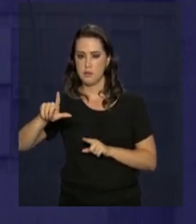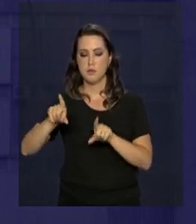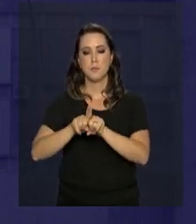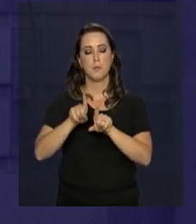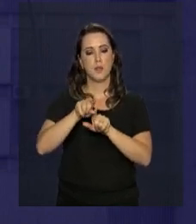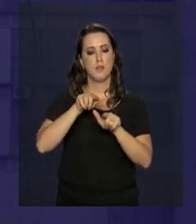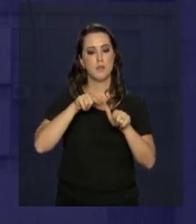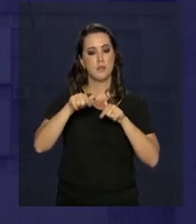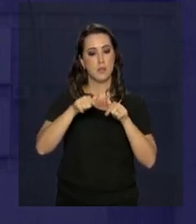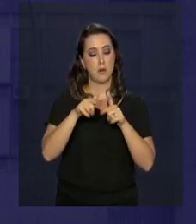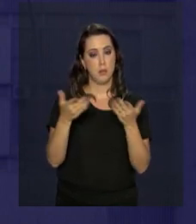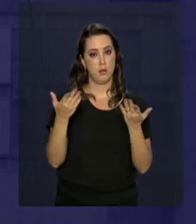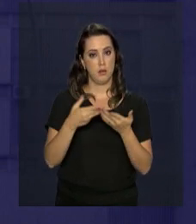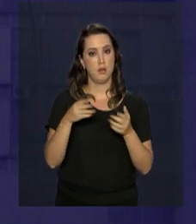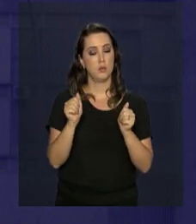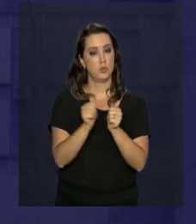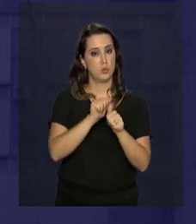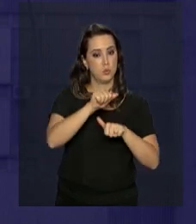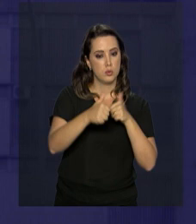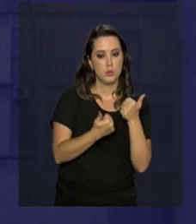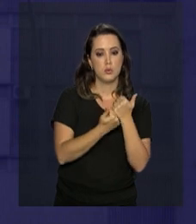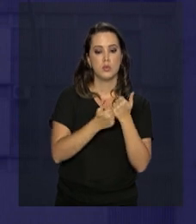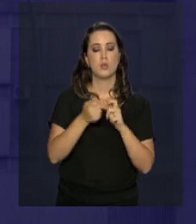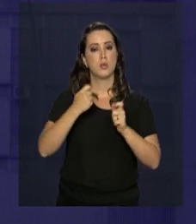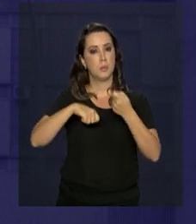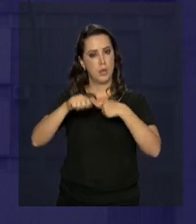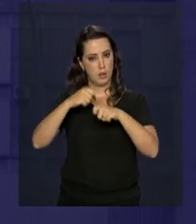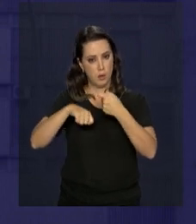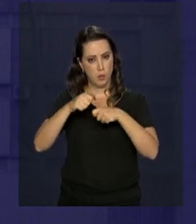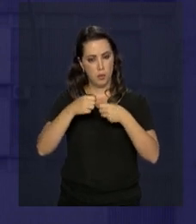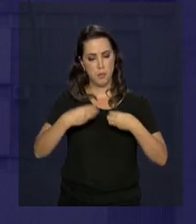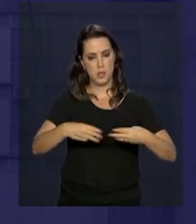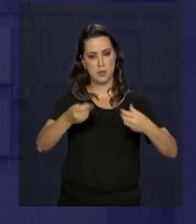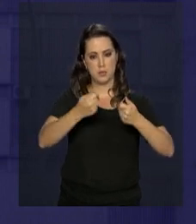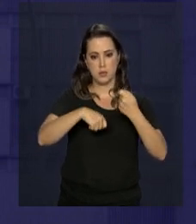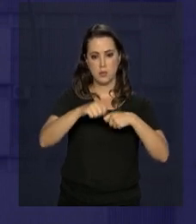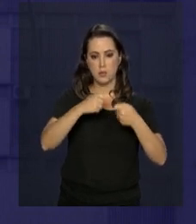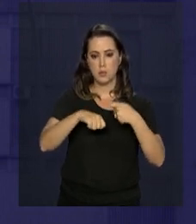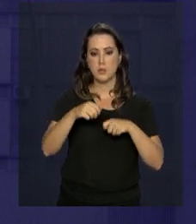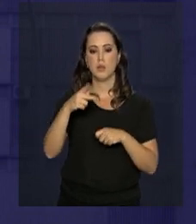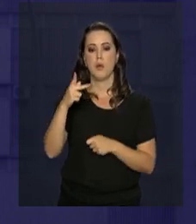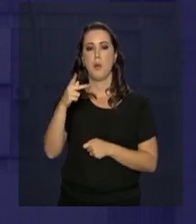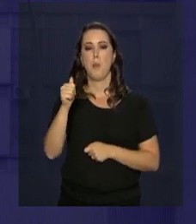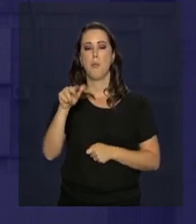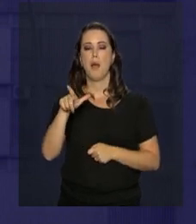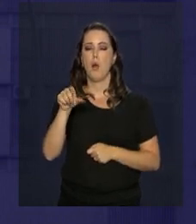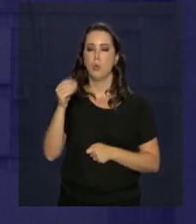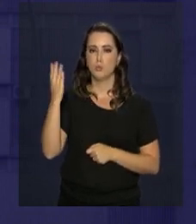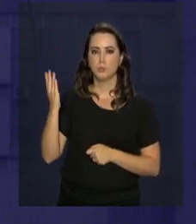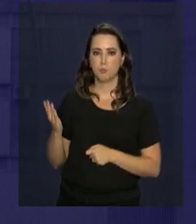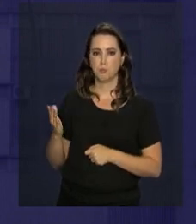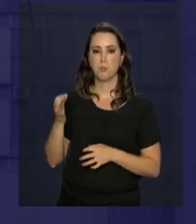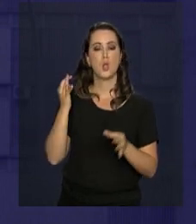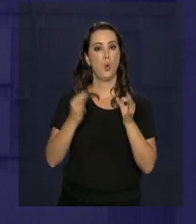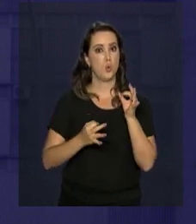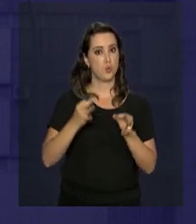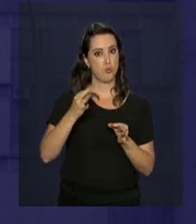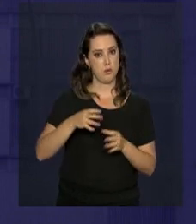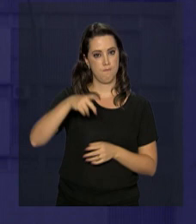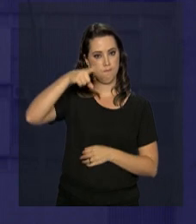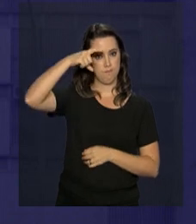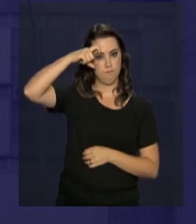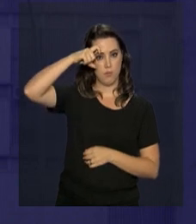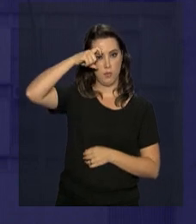da transição de governo, e o economista Paulo Guedes, que é o responsável pela pasta da economia. O juiz Sérgio Moro vai para a